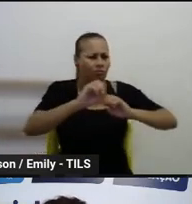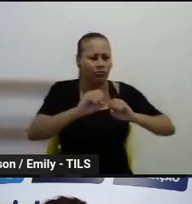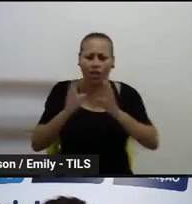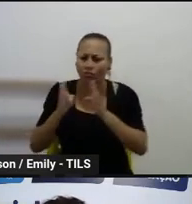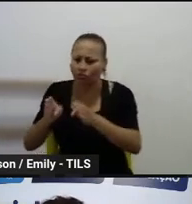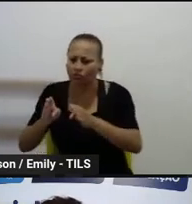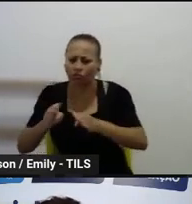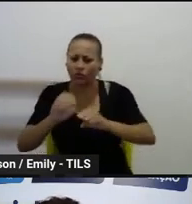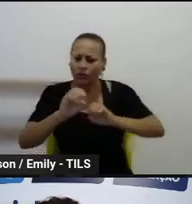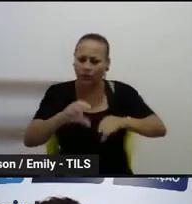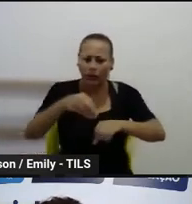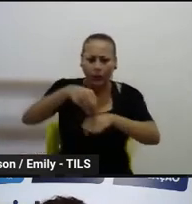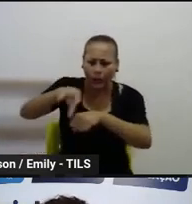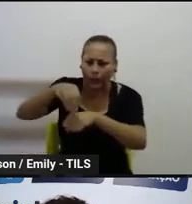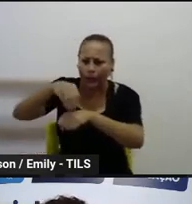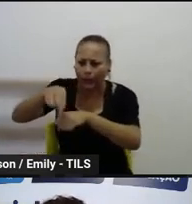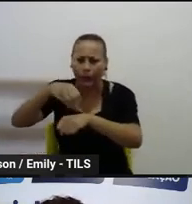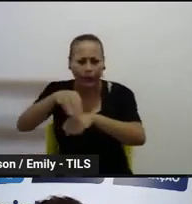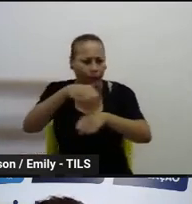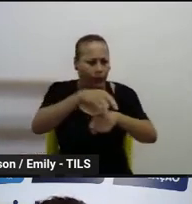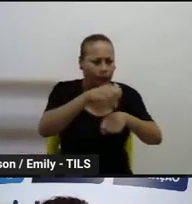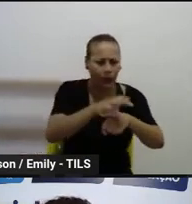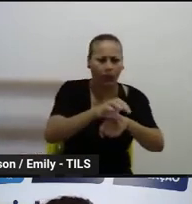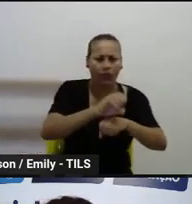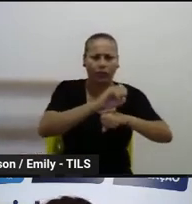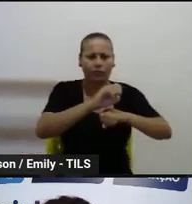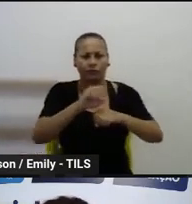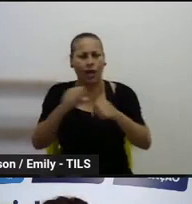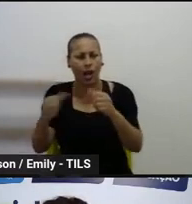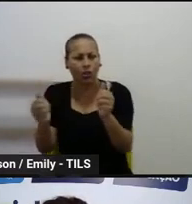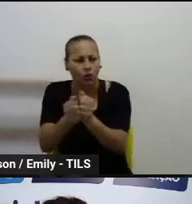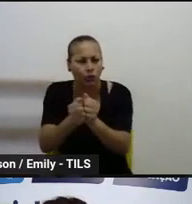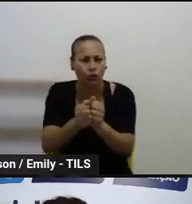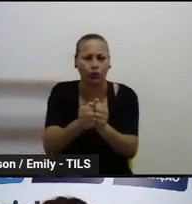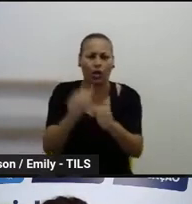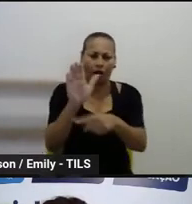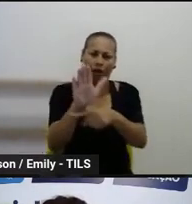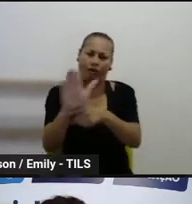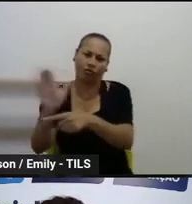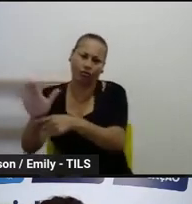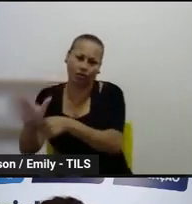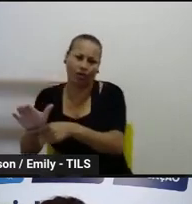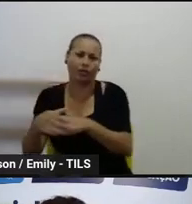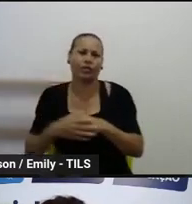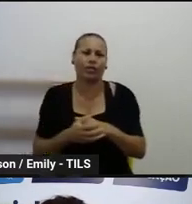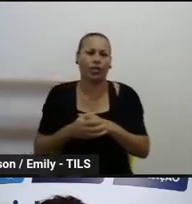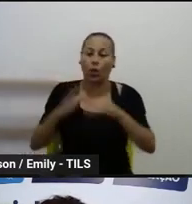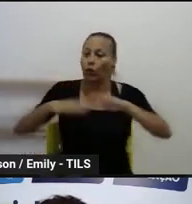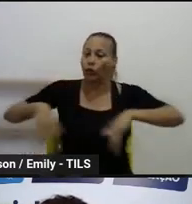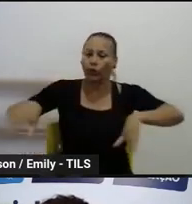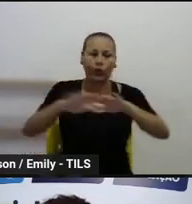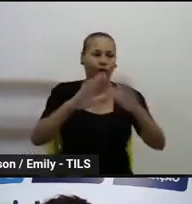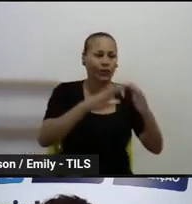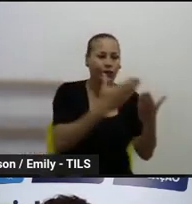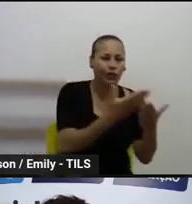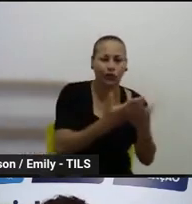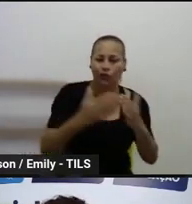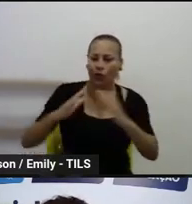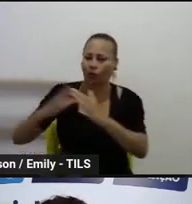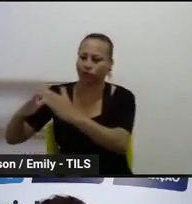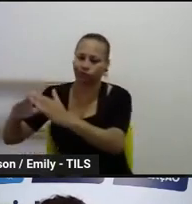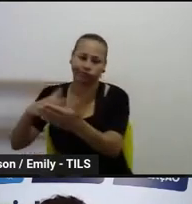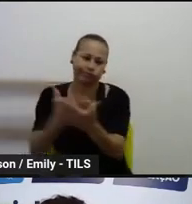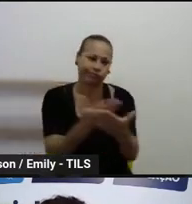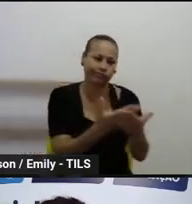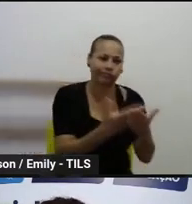acordadas, tudo que é necessário, articular daqui da Secretaria com as escolas ou com a